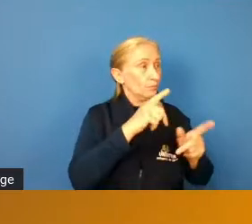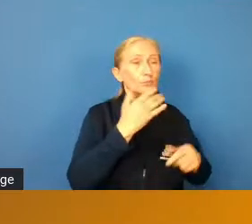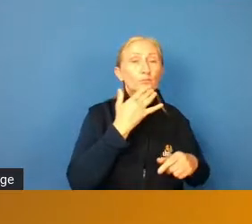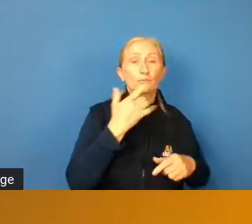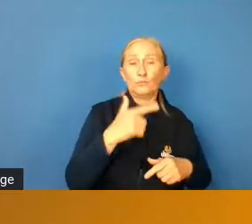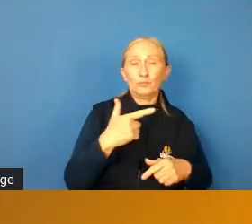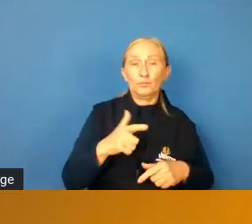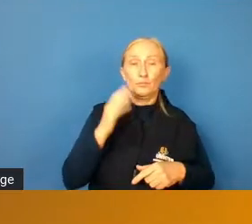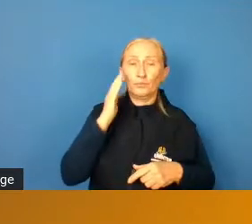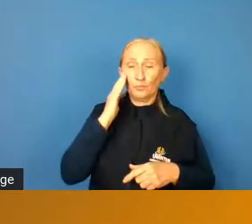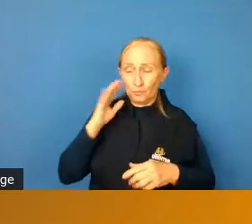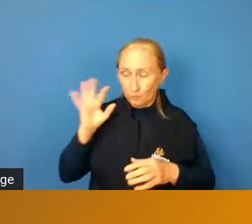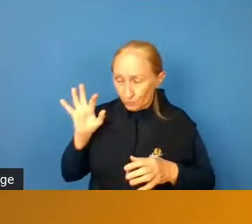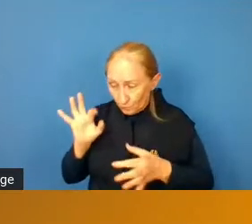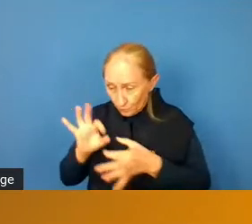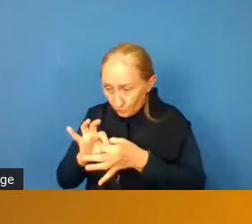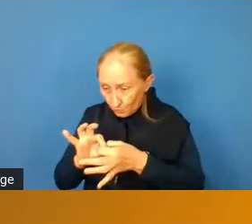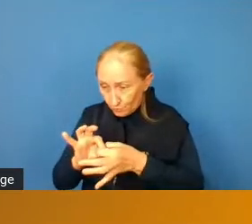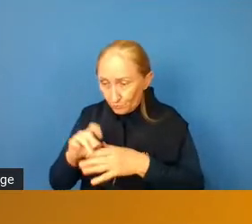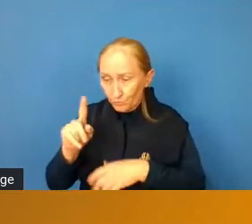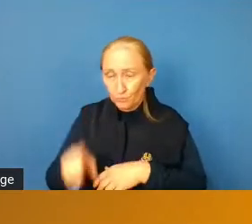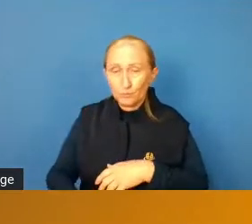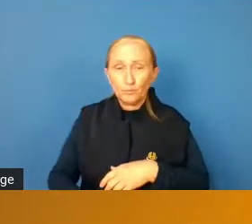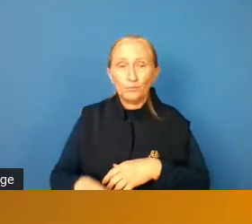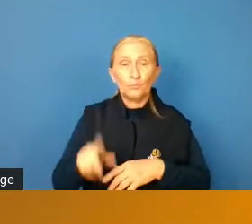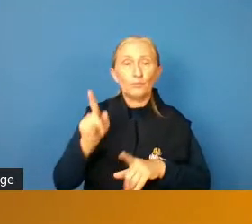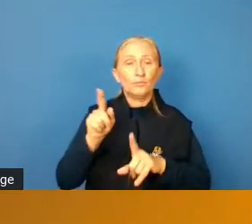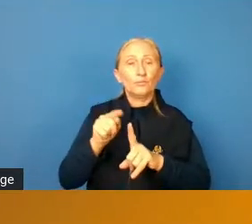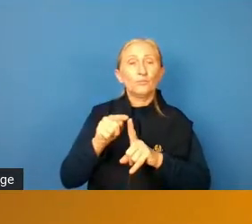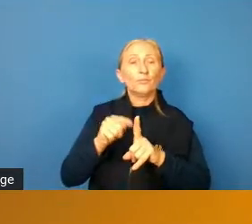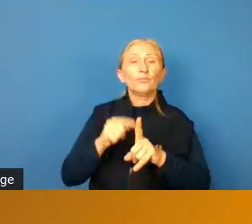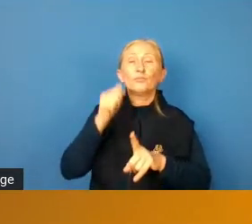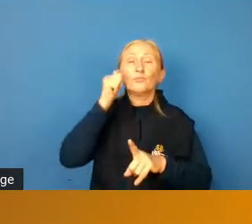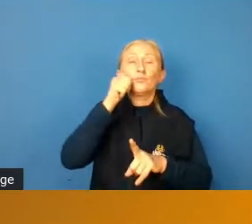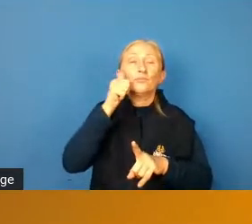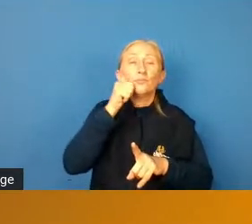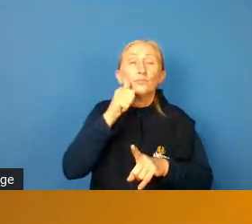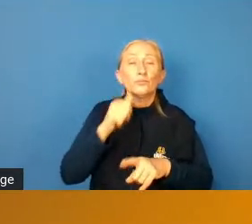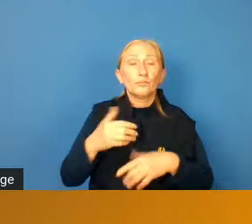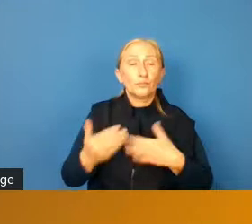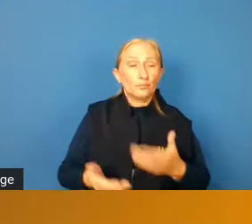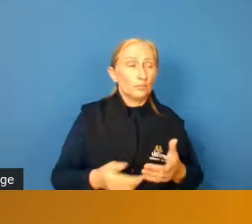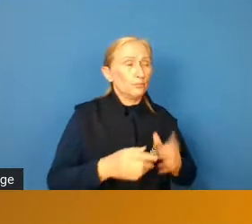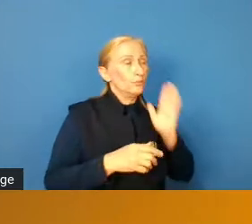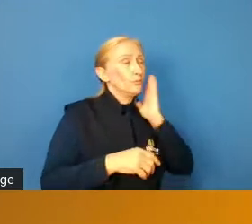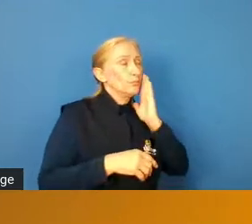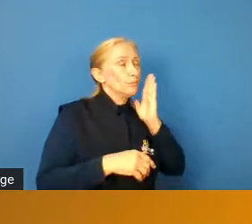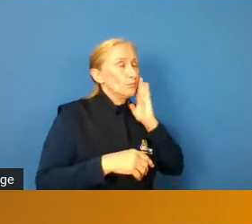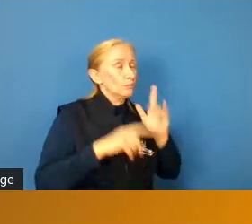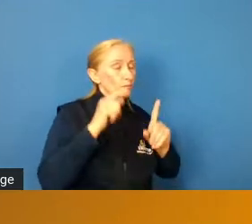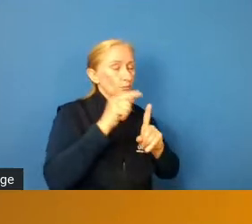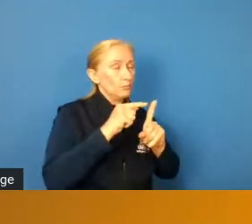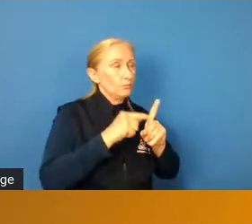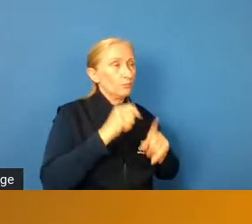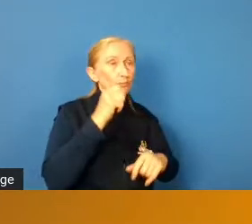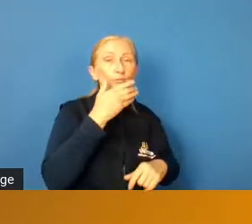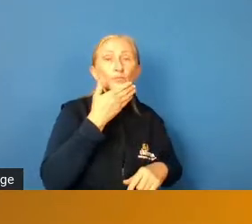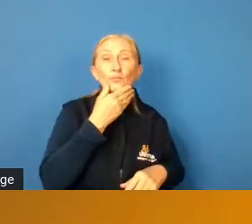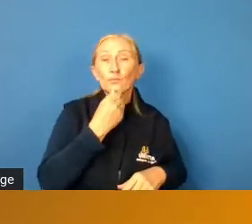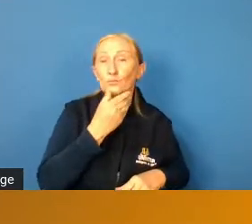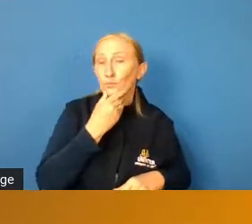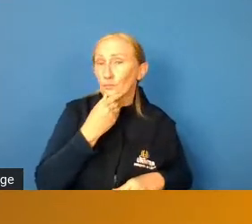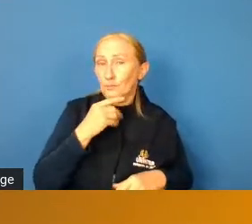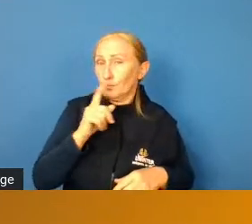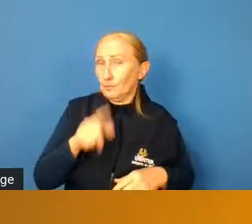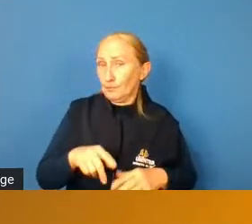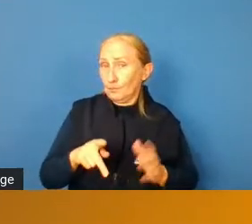está atrelado ao gênero feminino, o azul está atrelado ao gênero masculino, então, realmente,